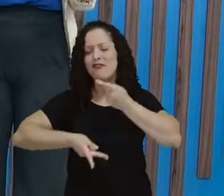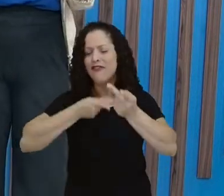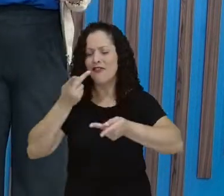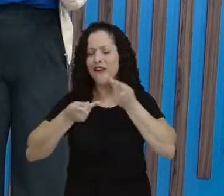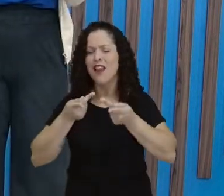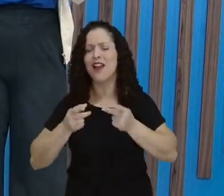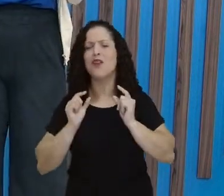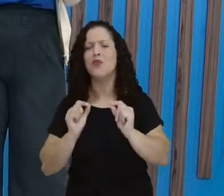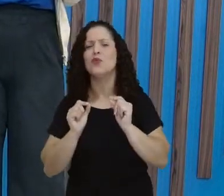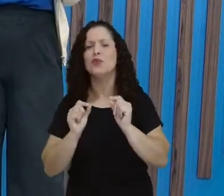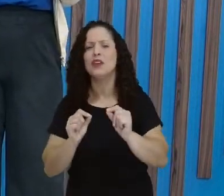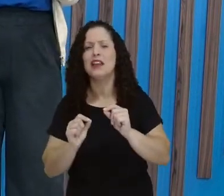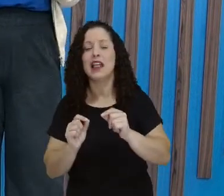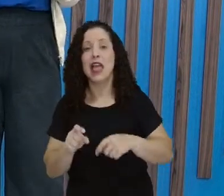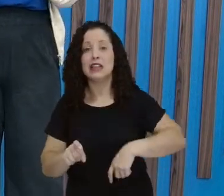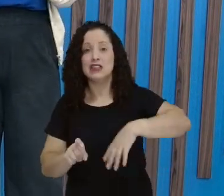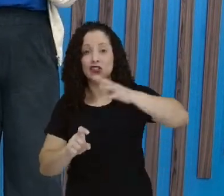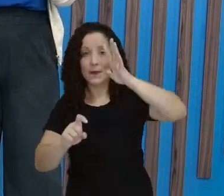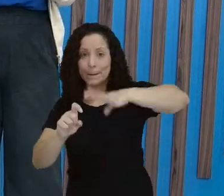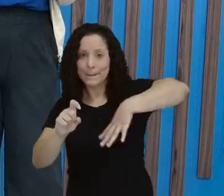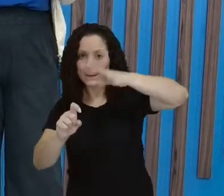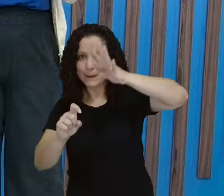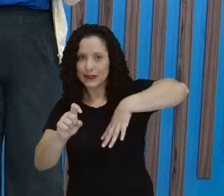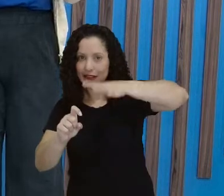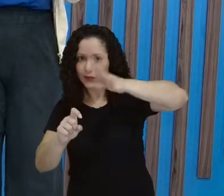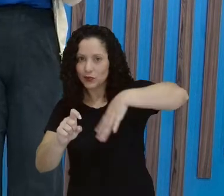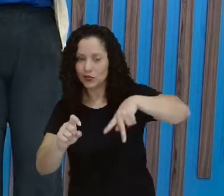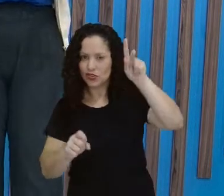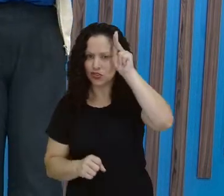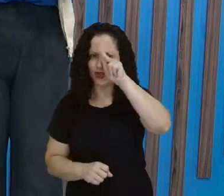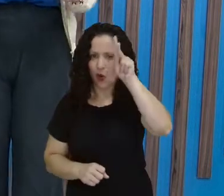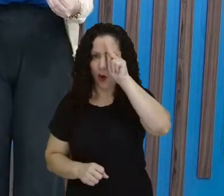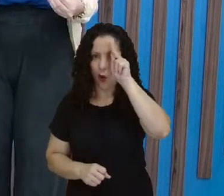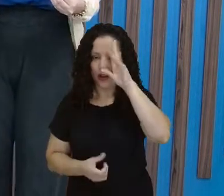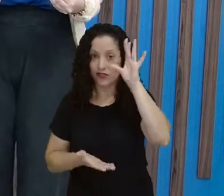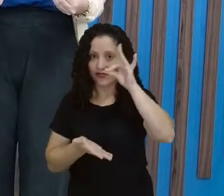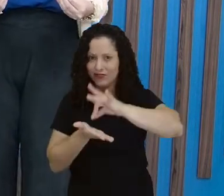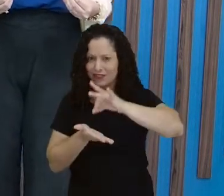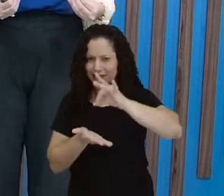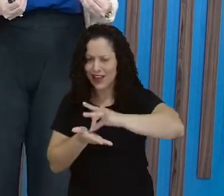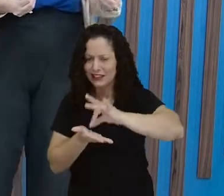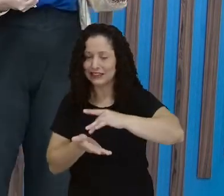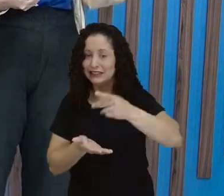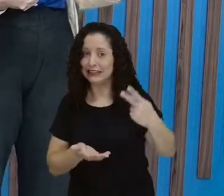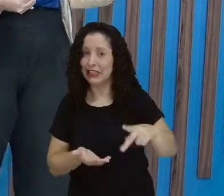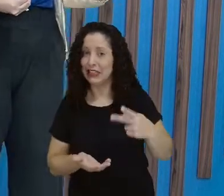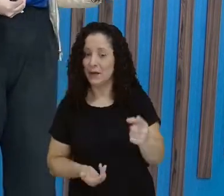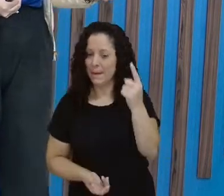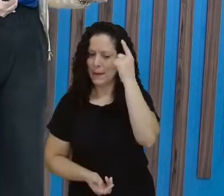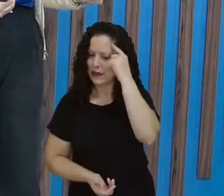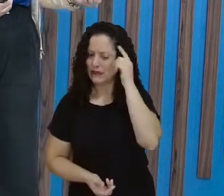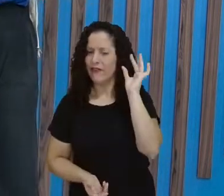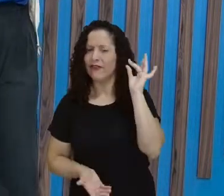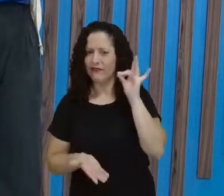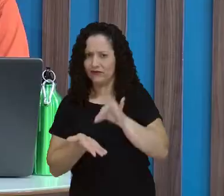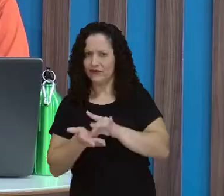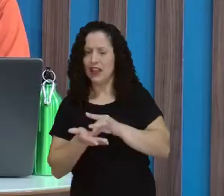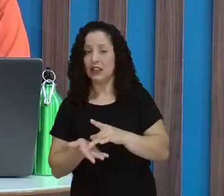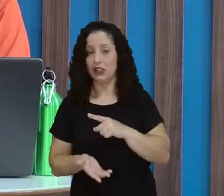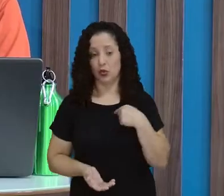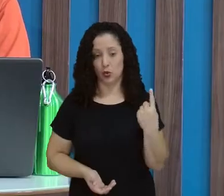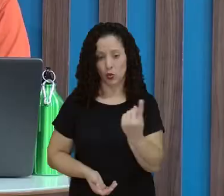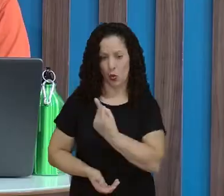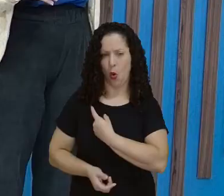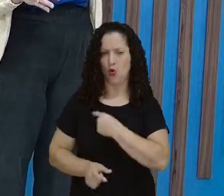mitos. Que pra eles, não são mitos, tá gente? Pra eles, são histórias reais. Que a gente tem que também falar isso, né? Pra gente,